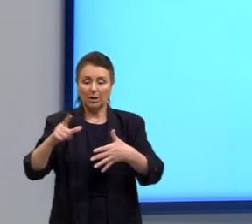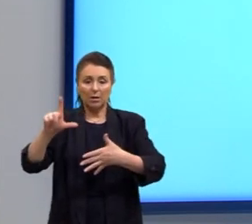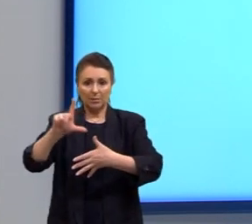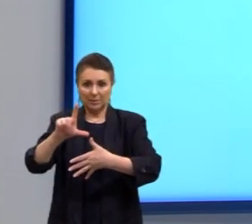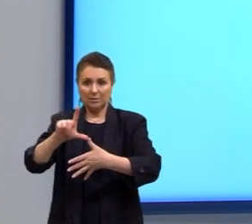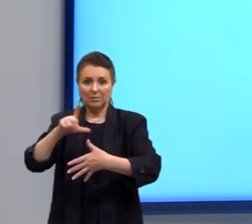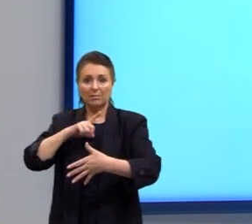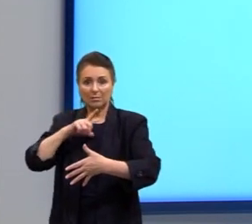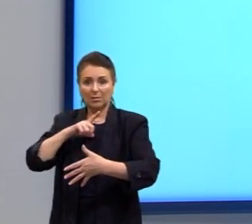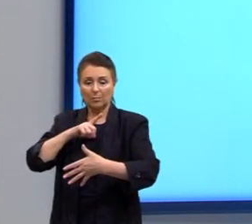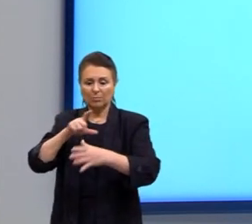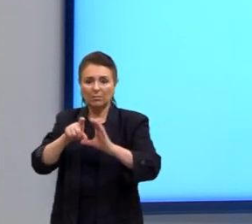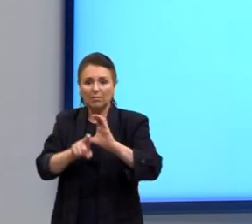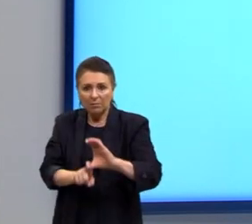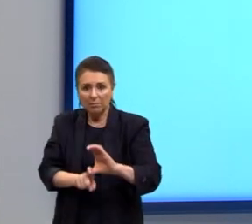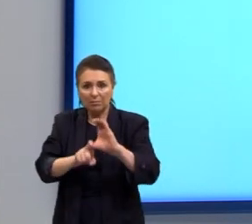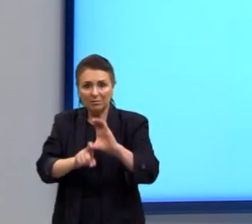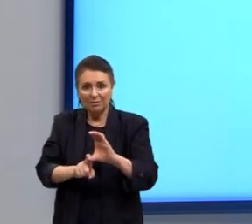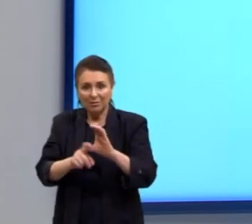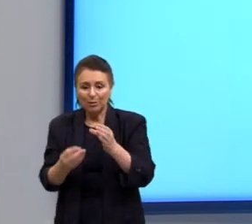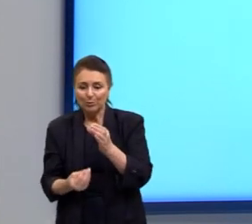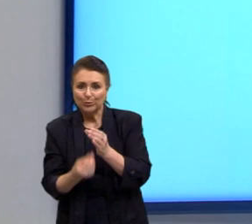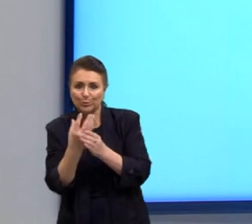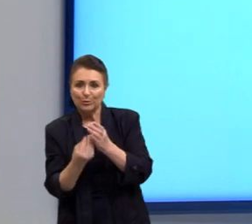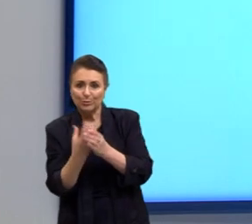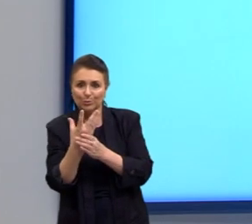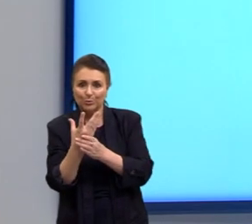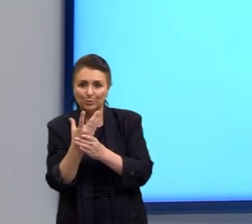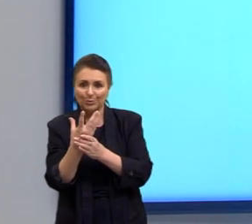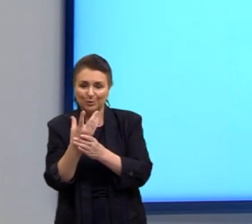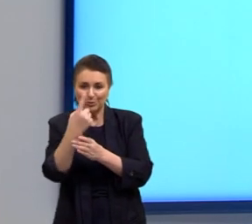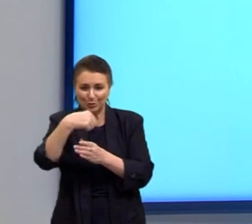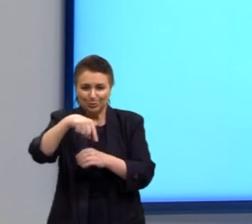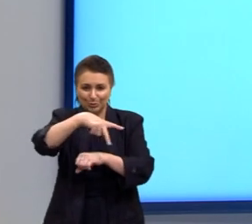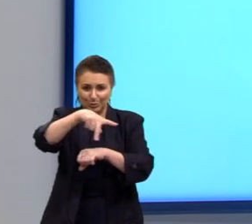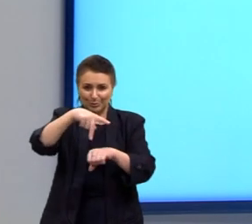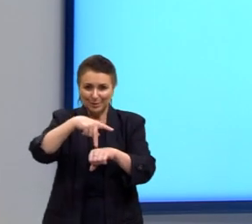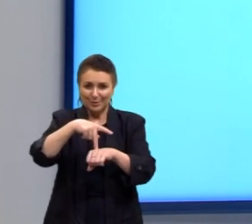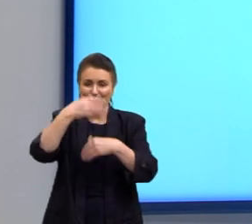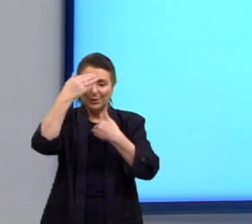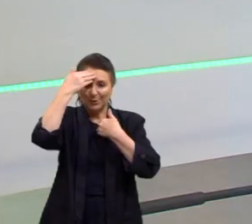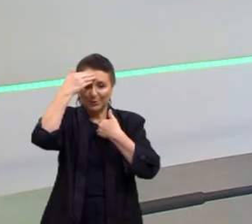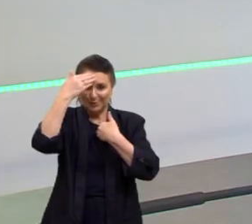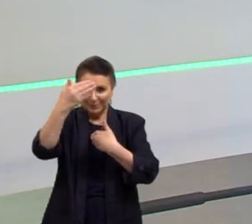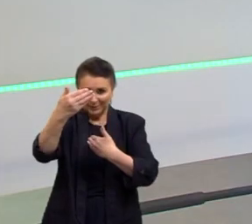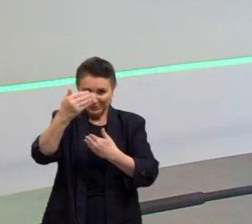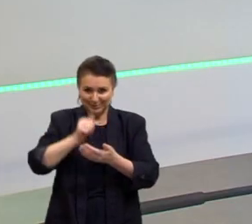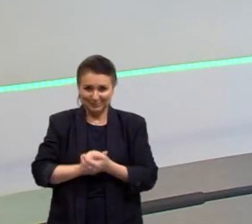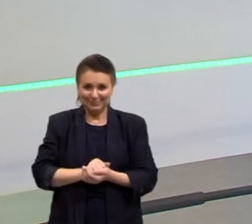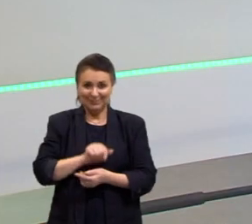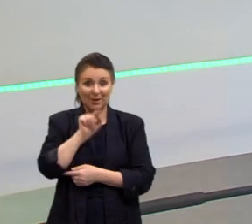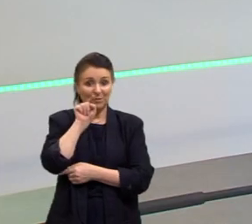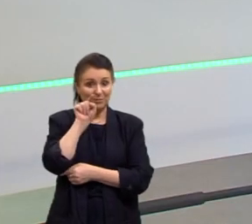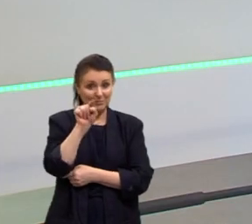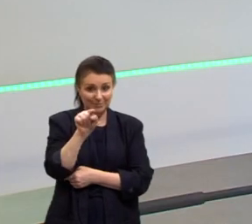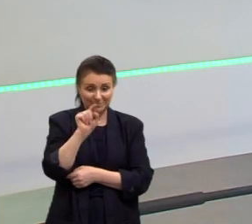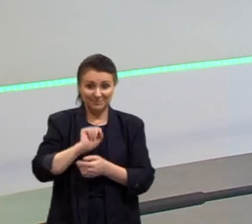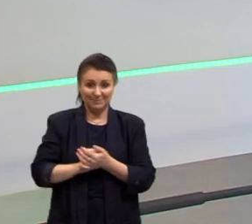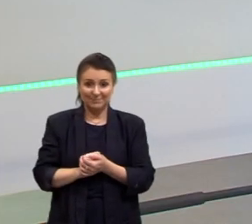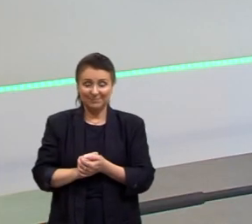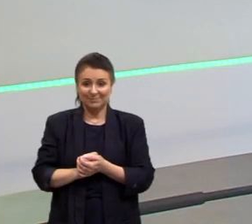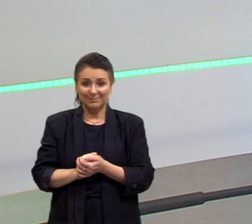temos dos produtos desses estrangeiros. Eu agradeço a vocês e